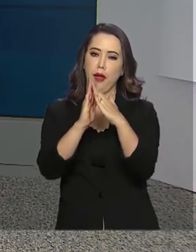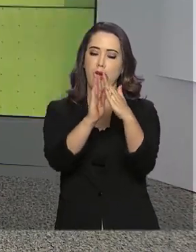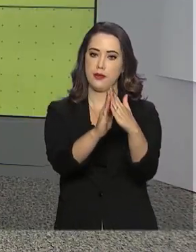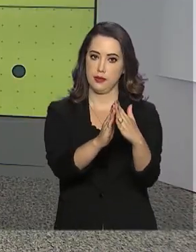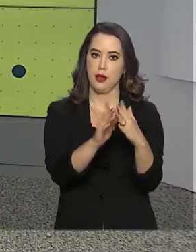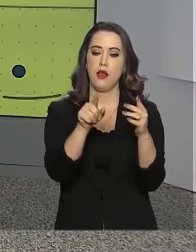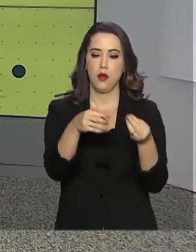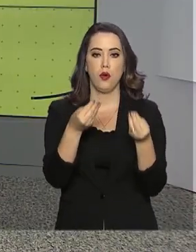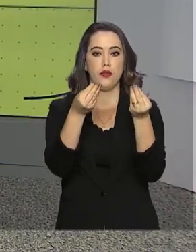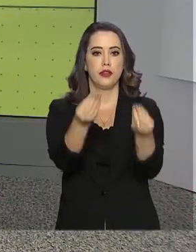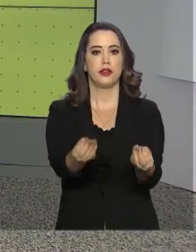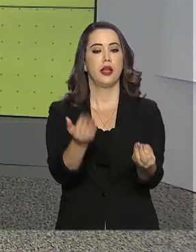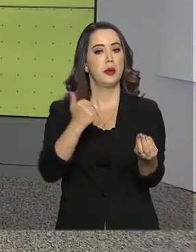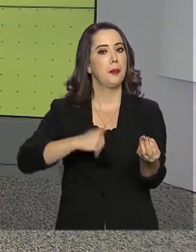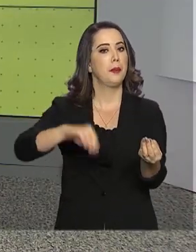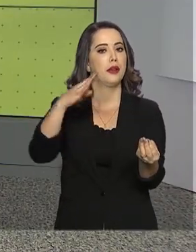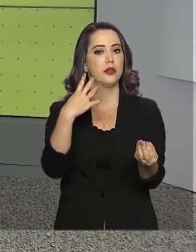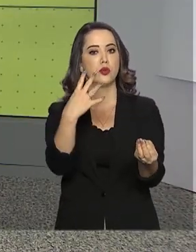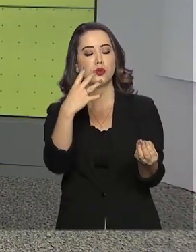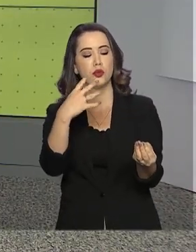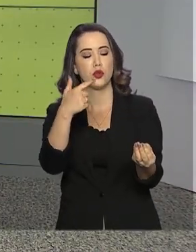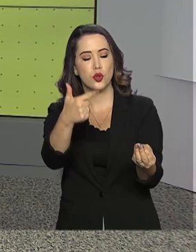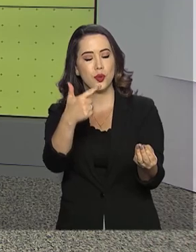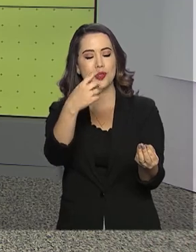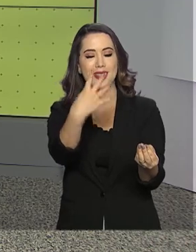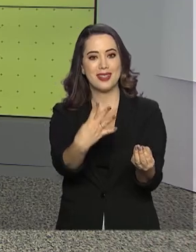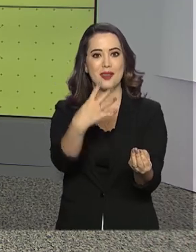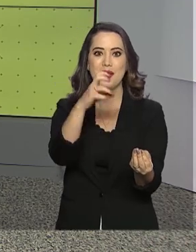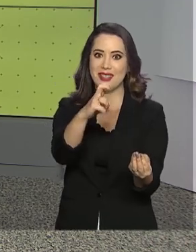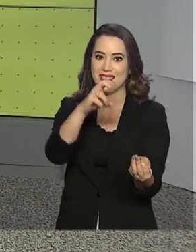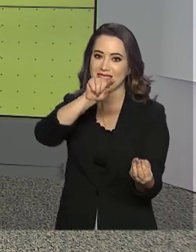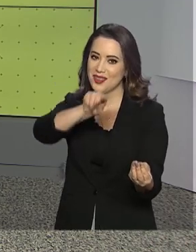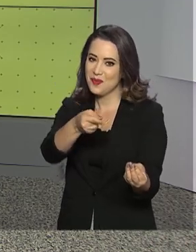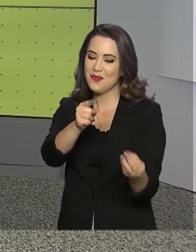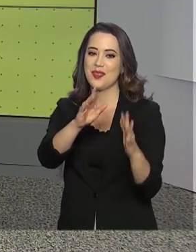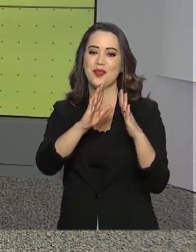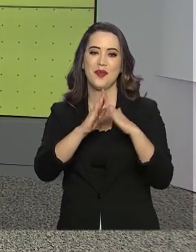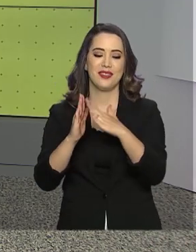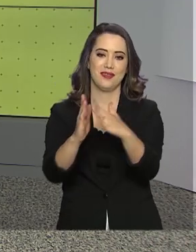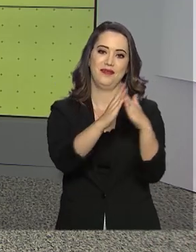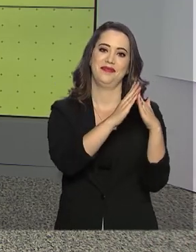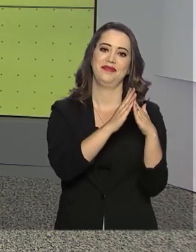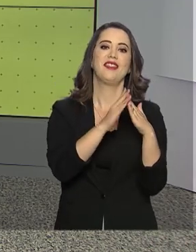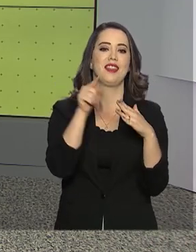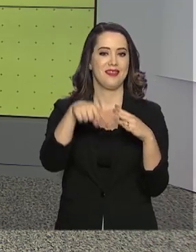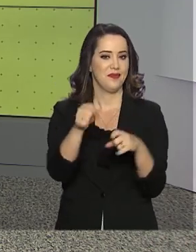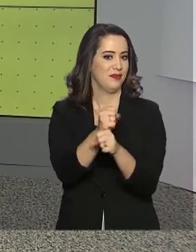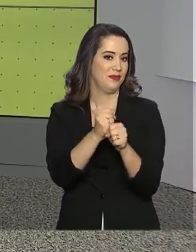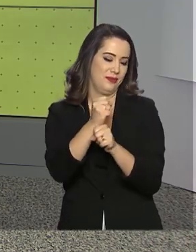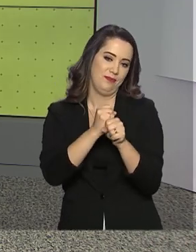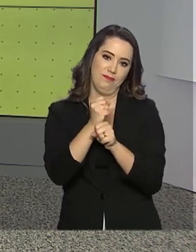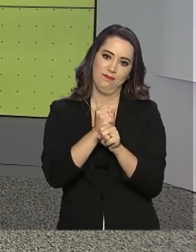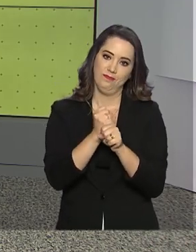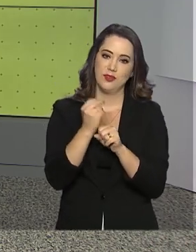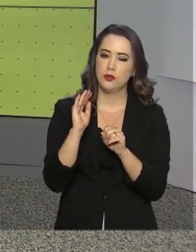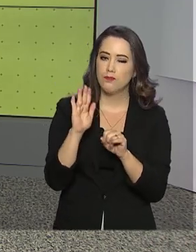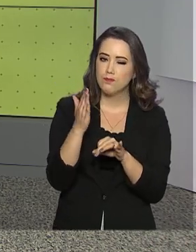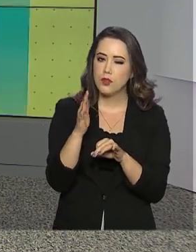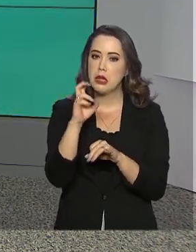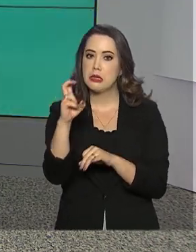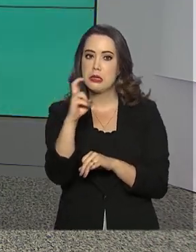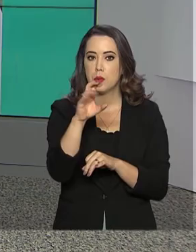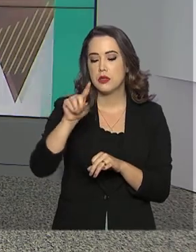Popular garantiram a entrega de mais de 245 mil casas em todo o país este ano. Destas, cerca de